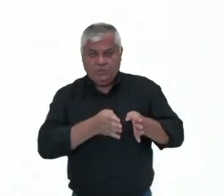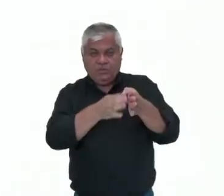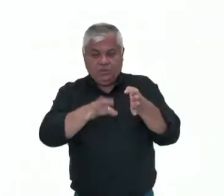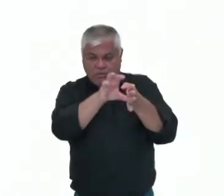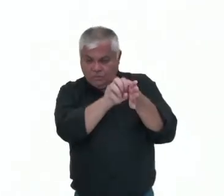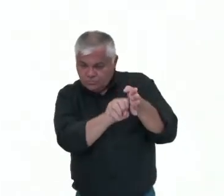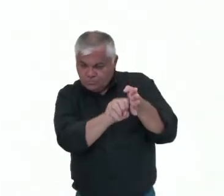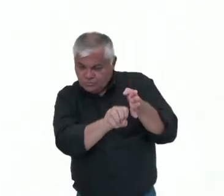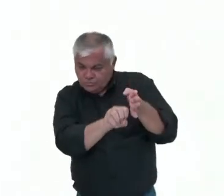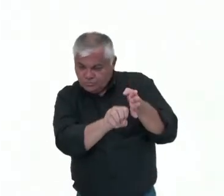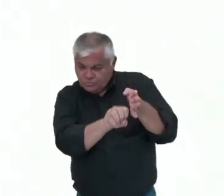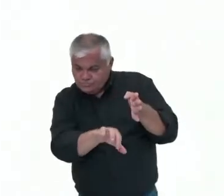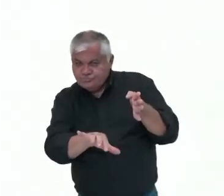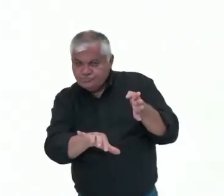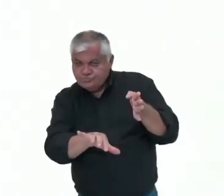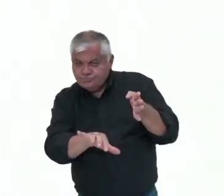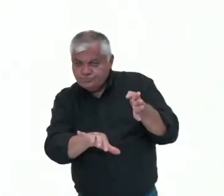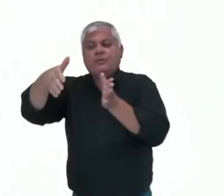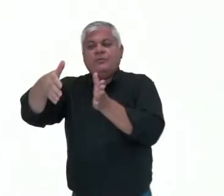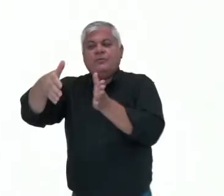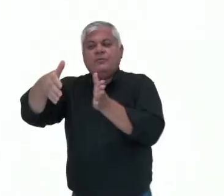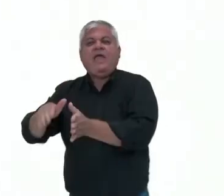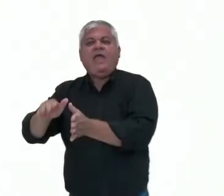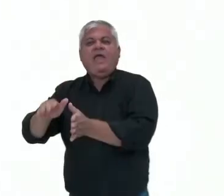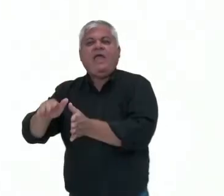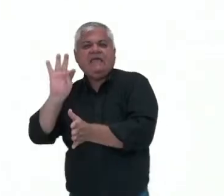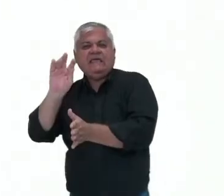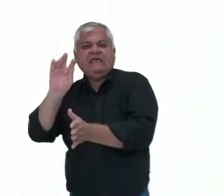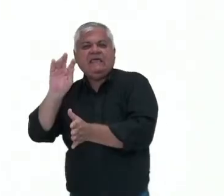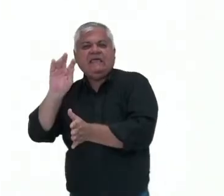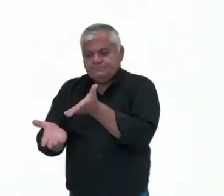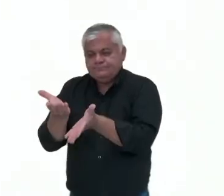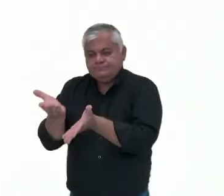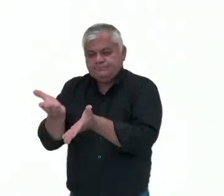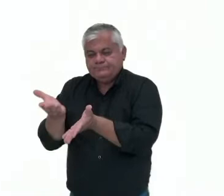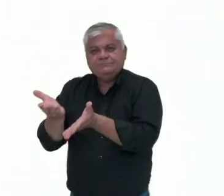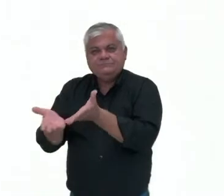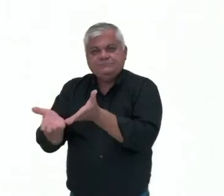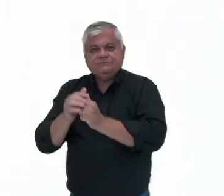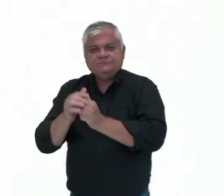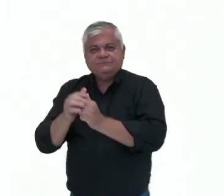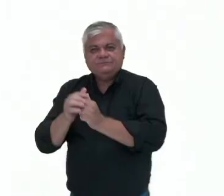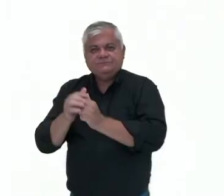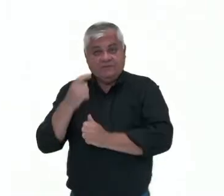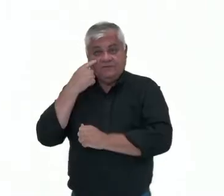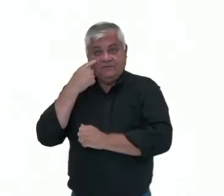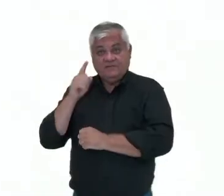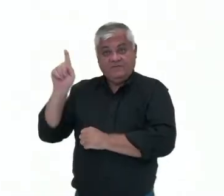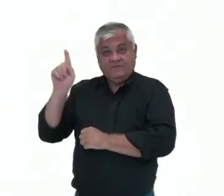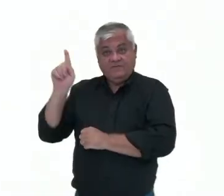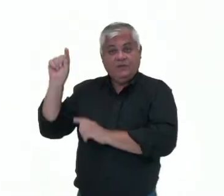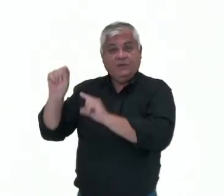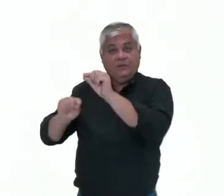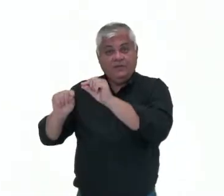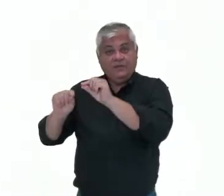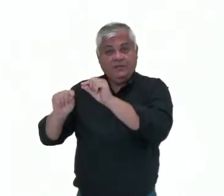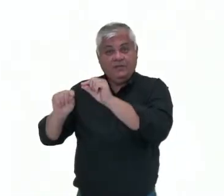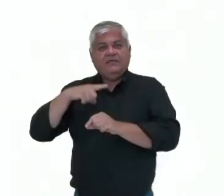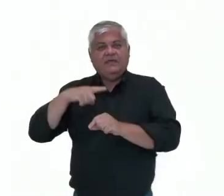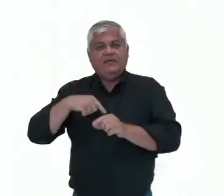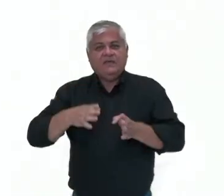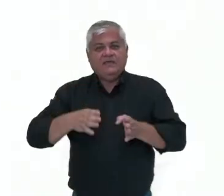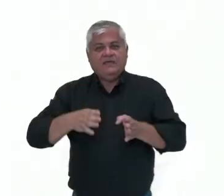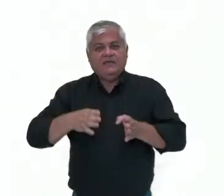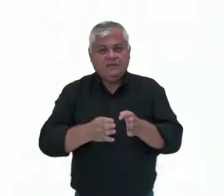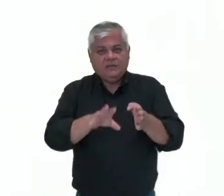bombeada, levada até a estação de tratamento. Então nessa imagem você percebe a captação do rio.